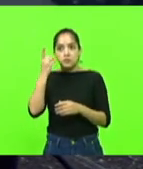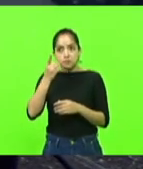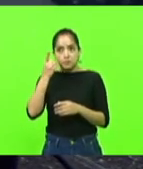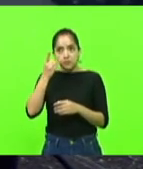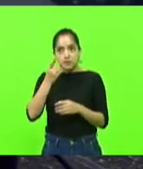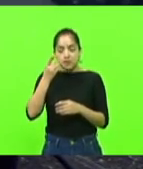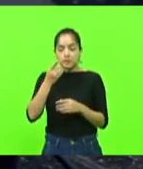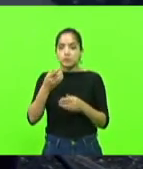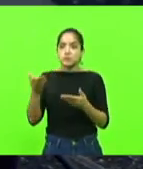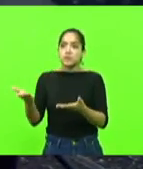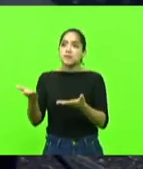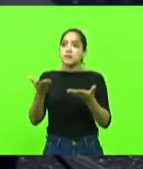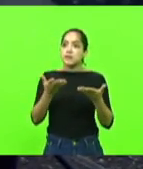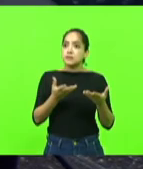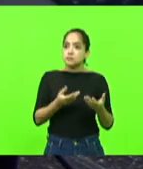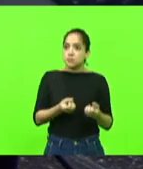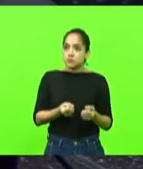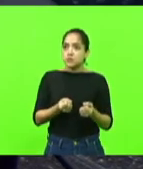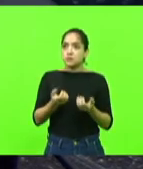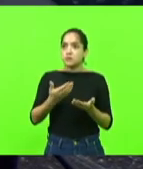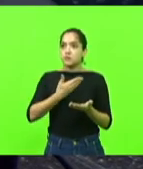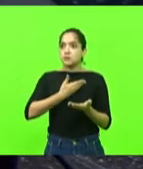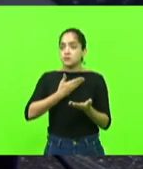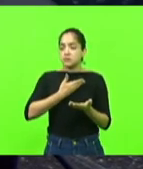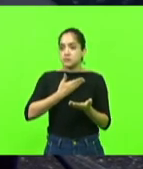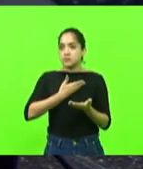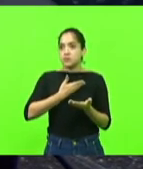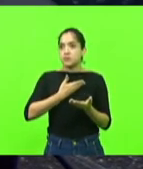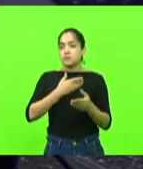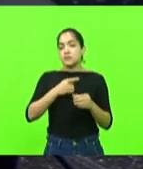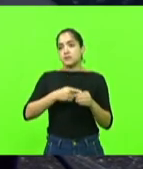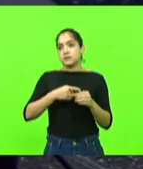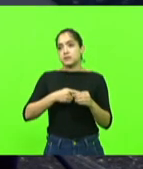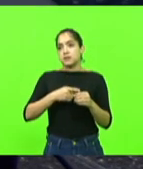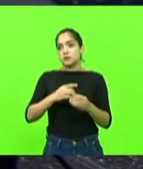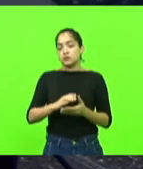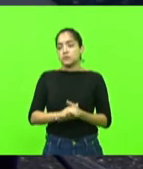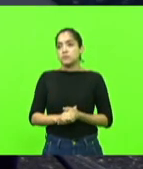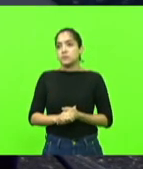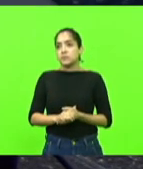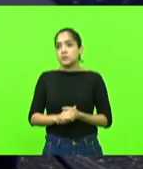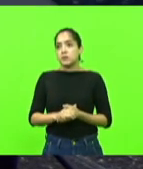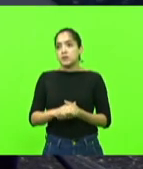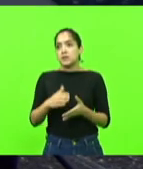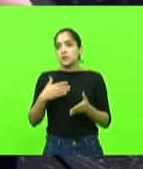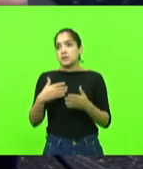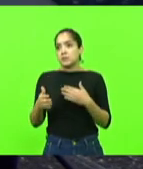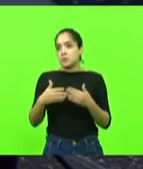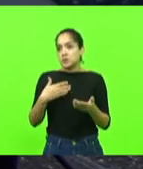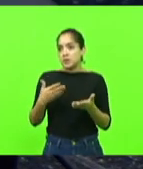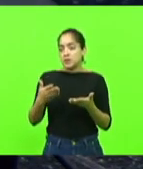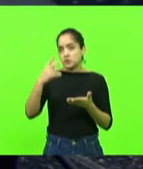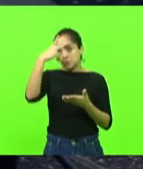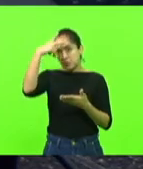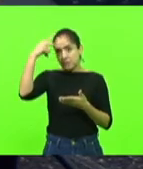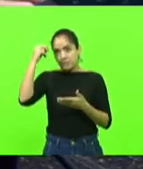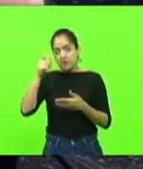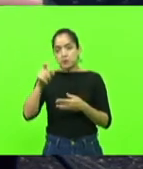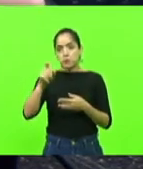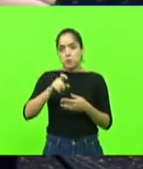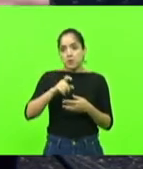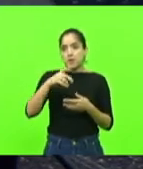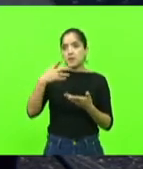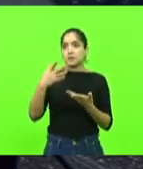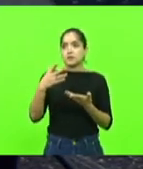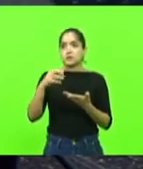estarmos recebendo os nossos amigos, da nossa querida Botuverá. Independente de ter sido prefeito, ex-prefeito, ex-vereador,